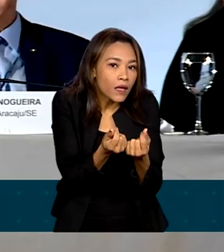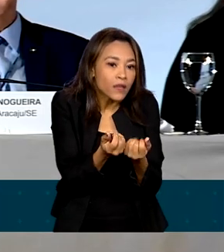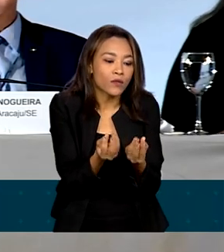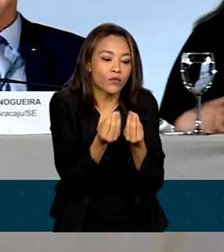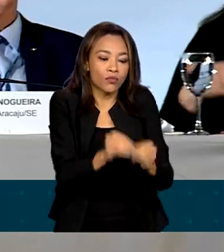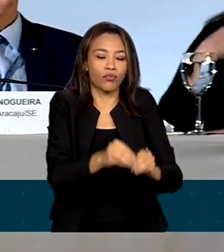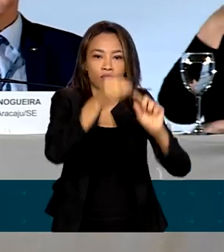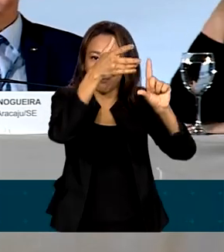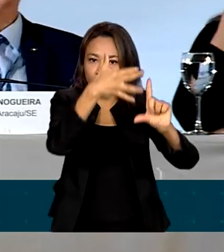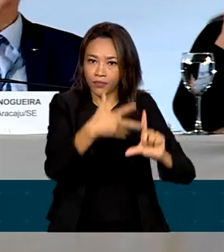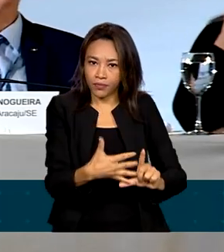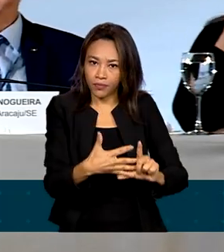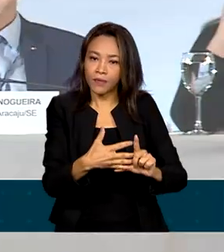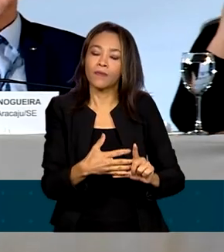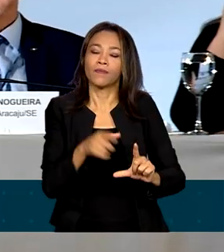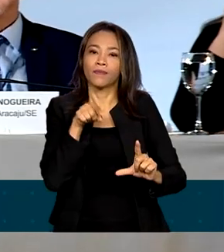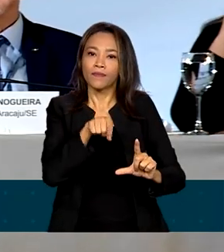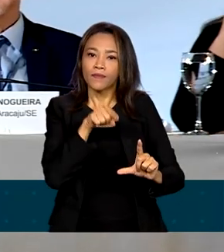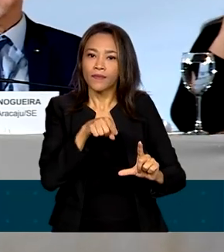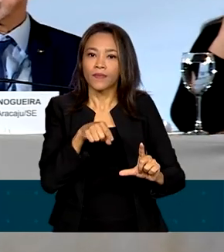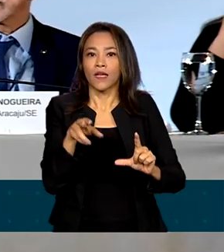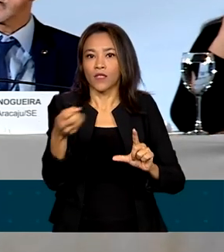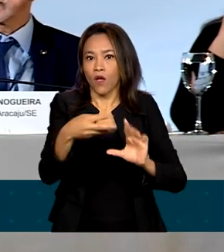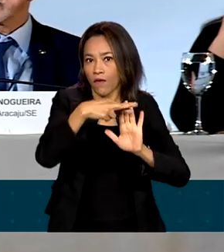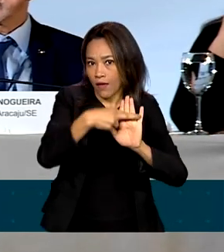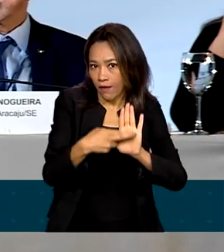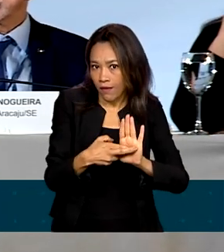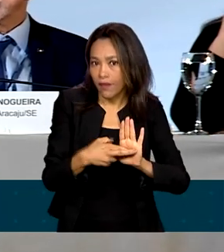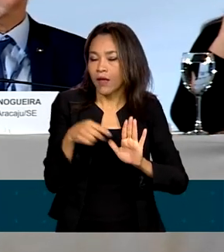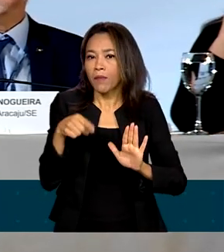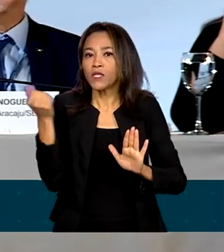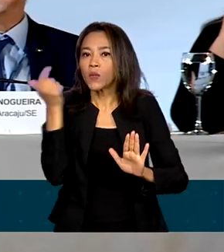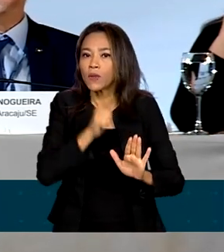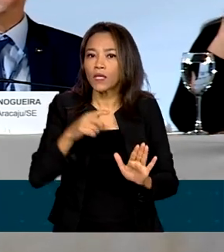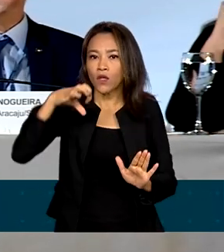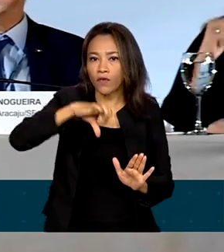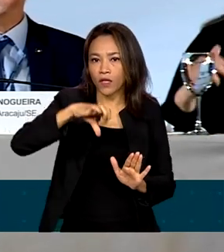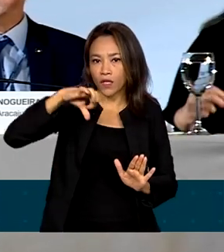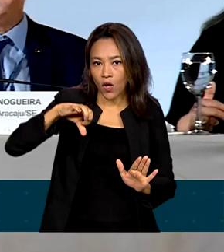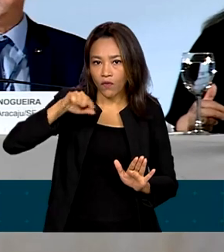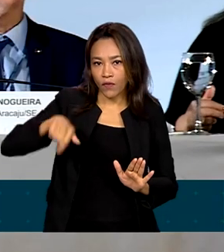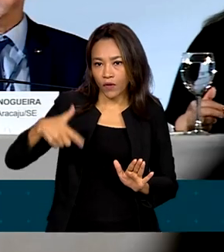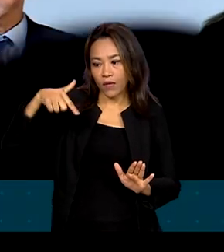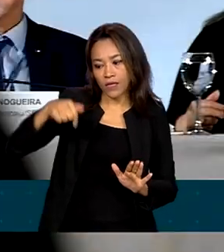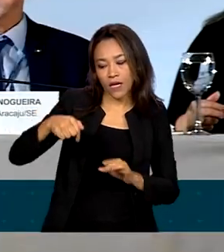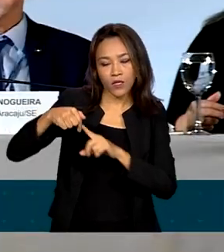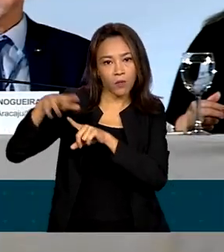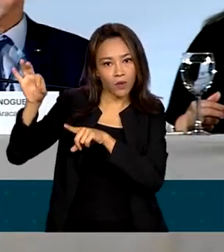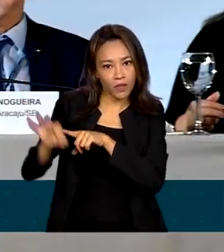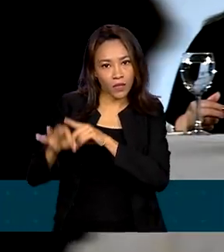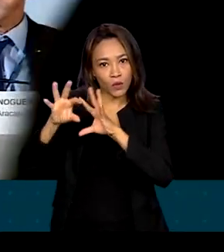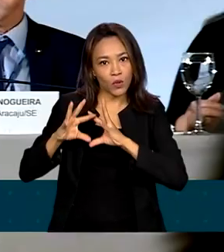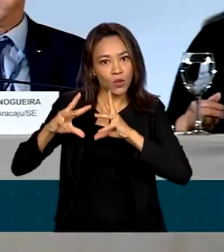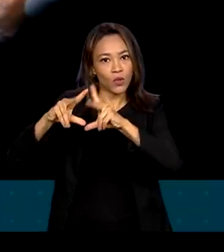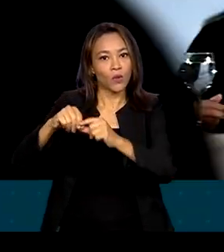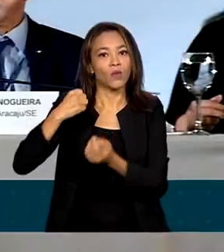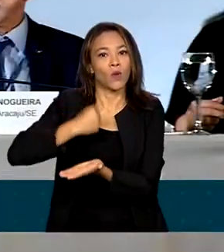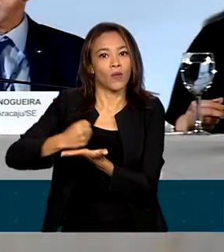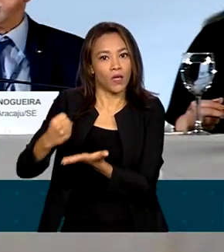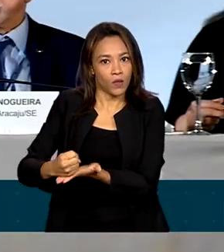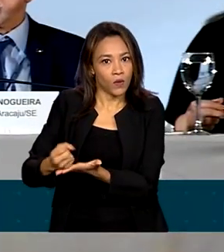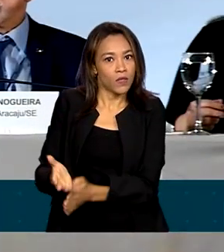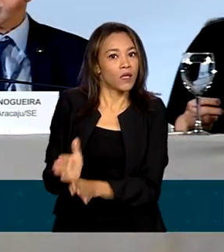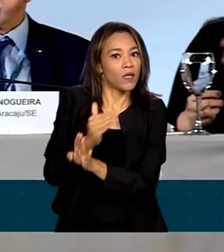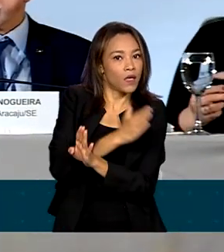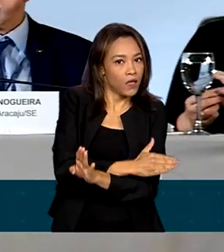normativa de melhor técnica e preço, com isso abarcar 99,7% de todas as contratações que eram